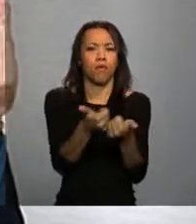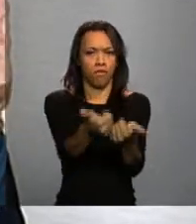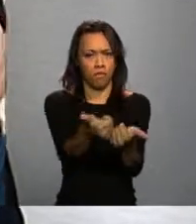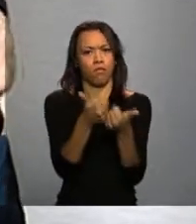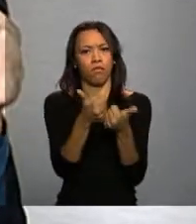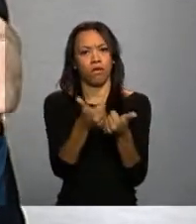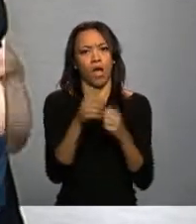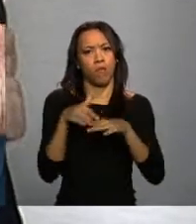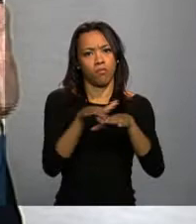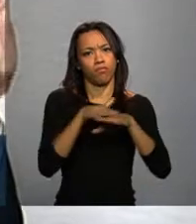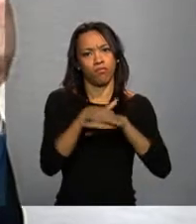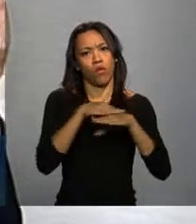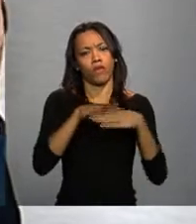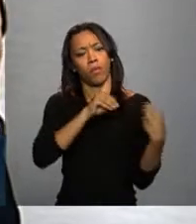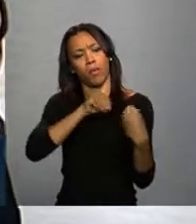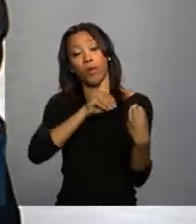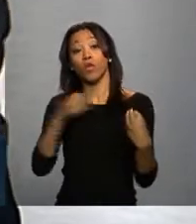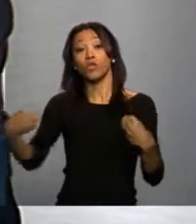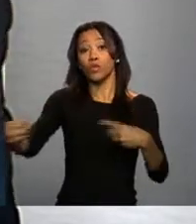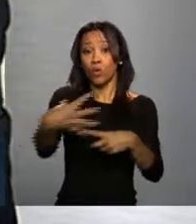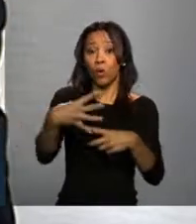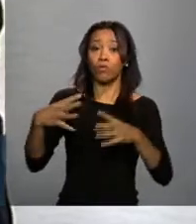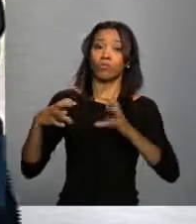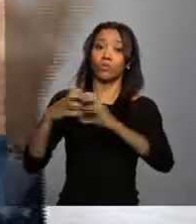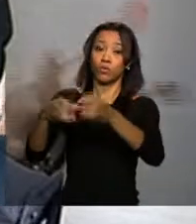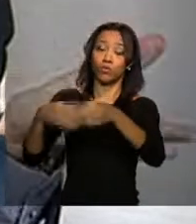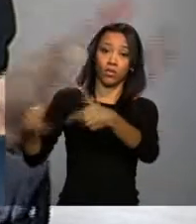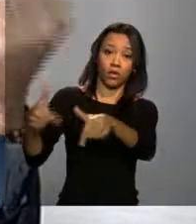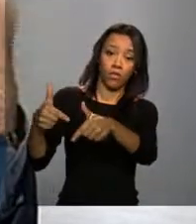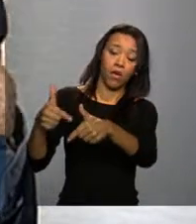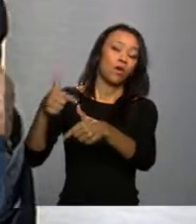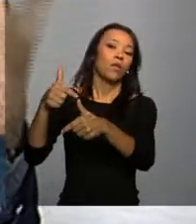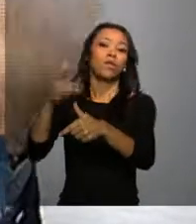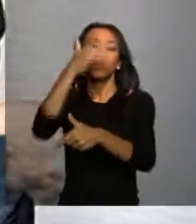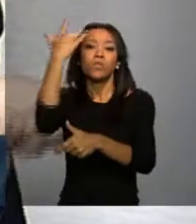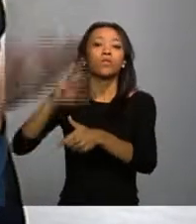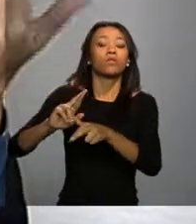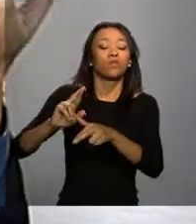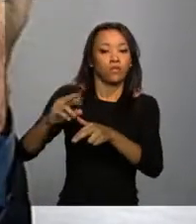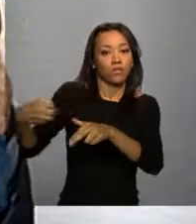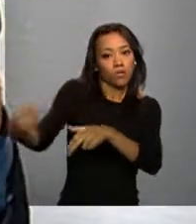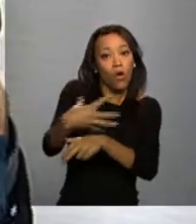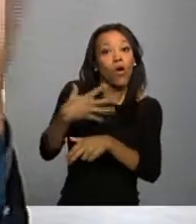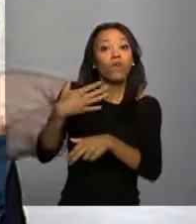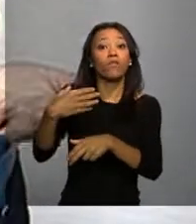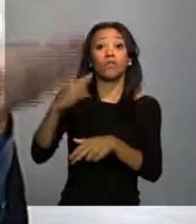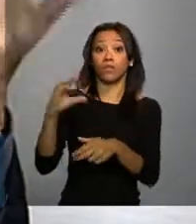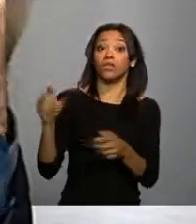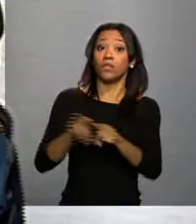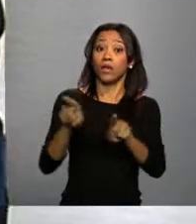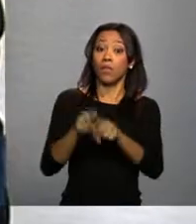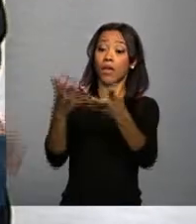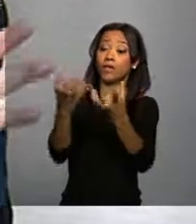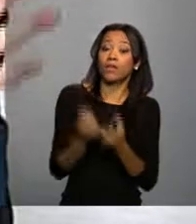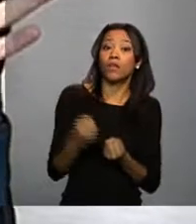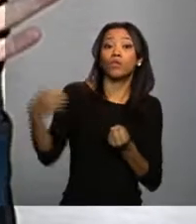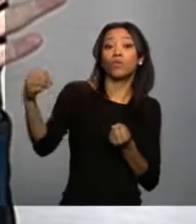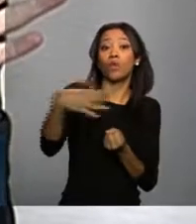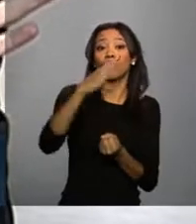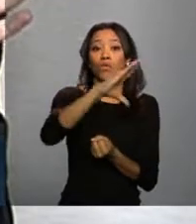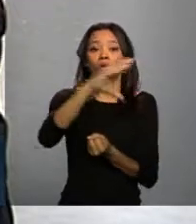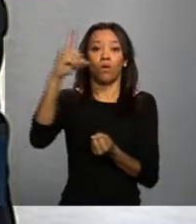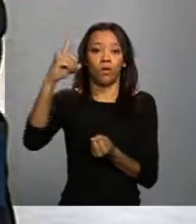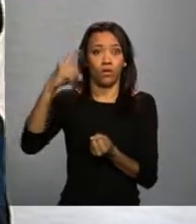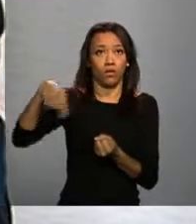com as novas equipes, fortalecer, estabelecer como é que vamos acolher os novos coordenadores e as novas equipes que estão